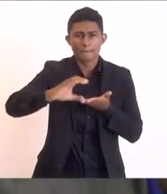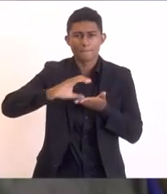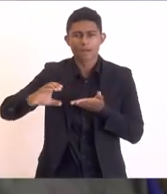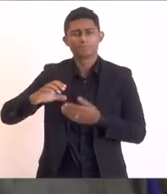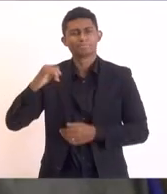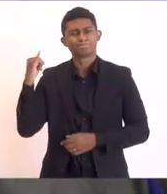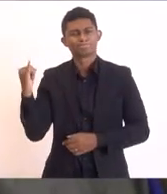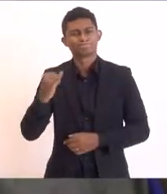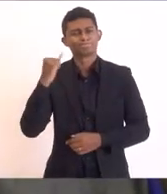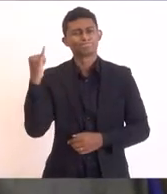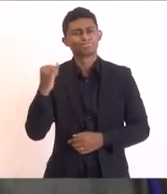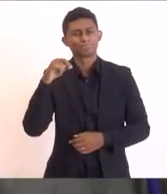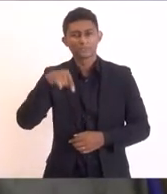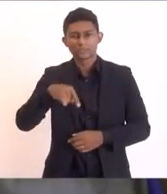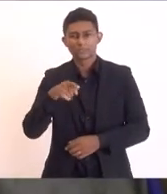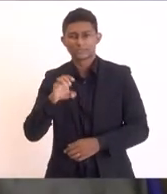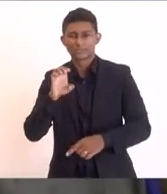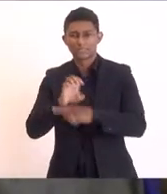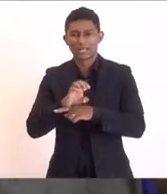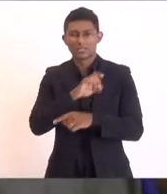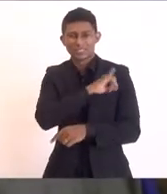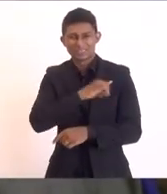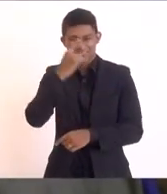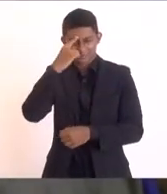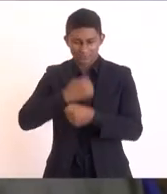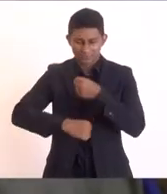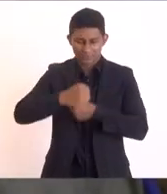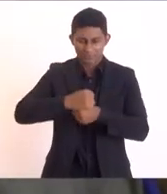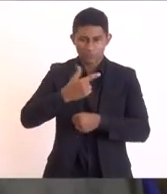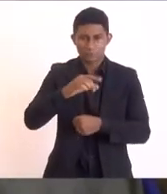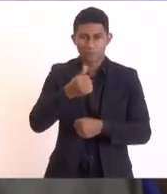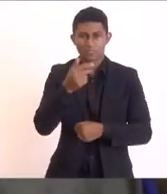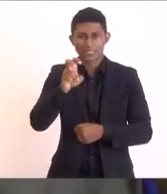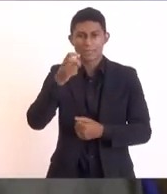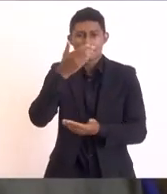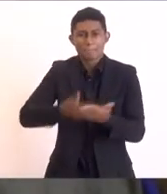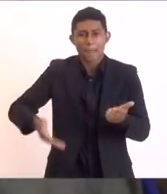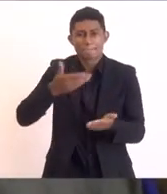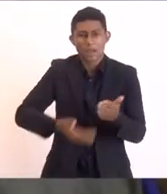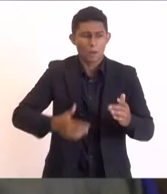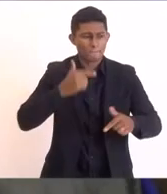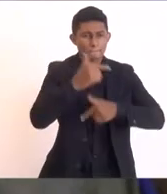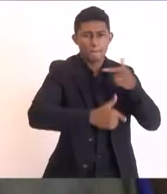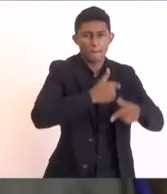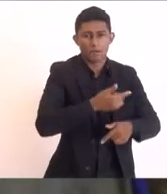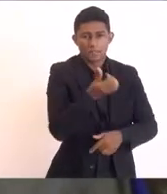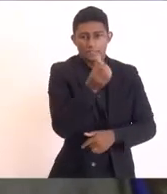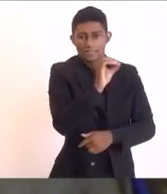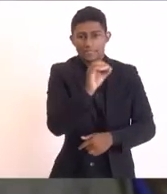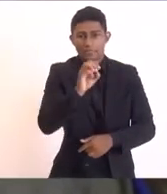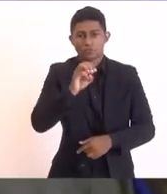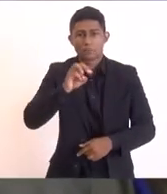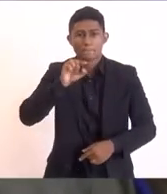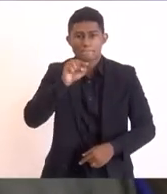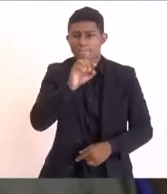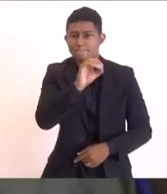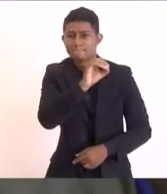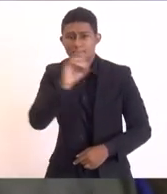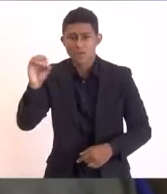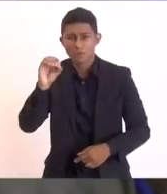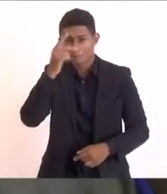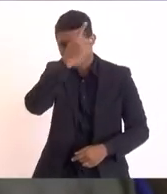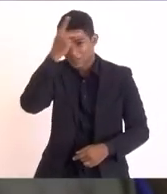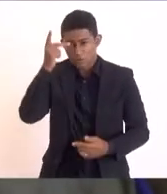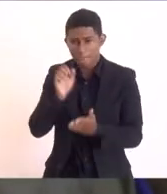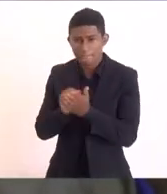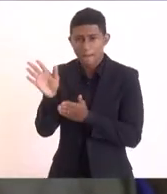fundamental num estado que perdeu desde 2015 600 mil empregos com carteira assinada então é uma situação